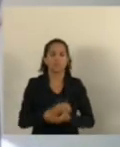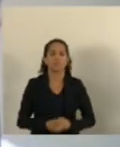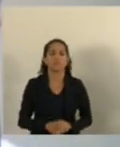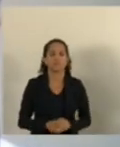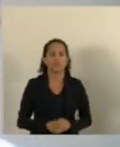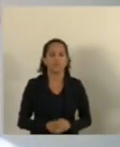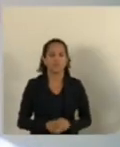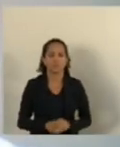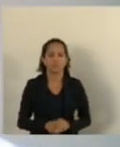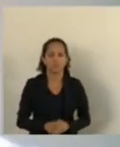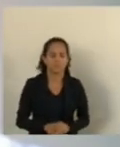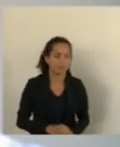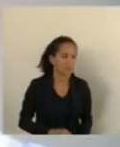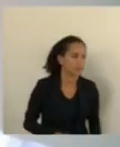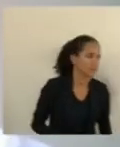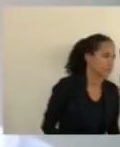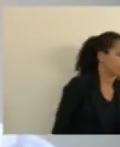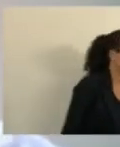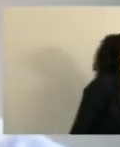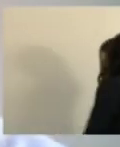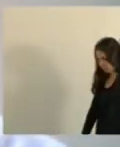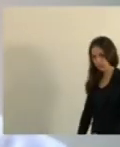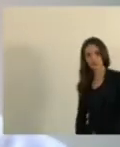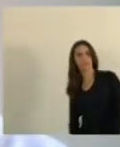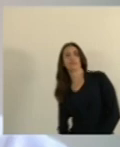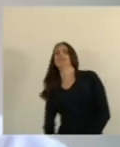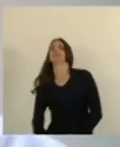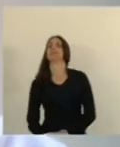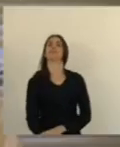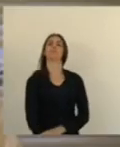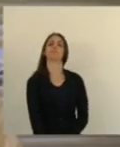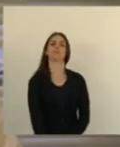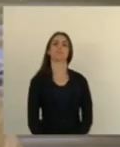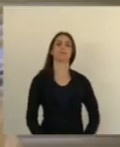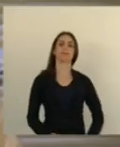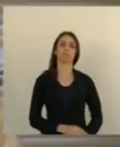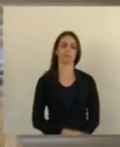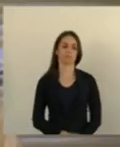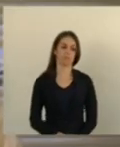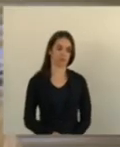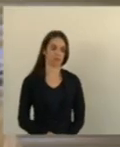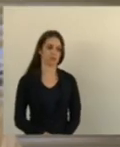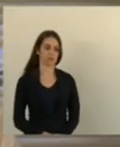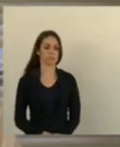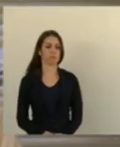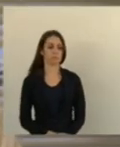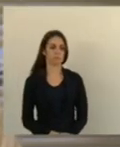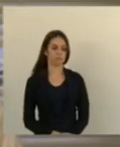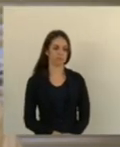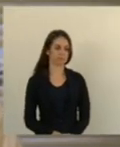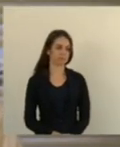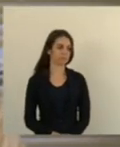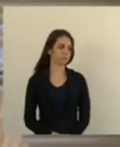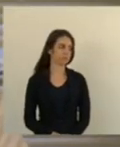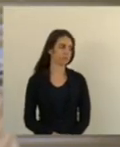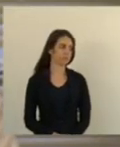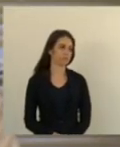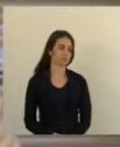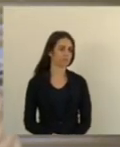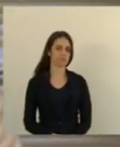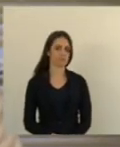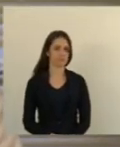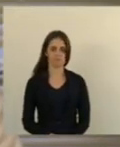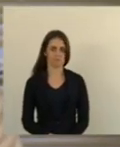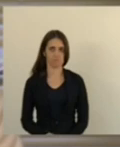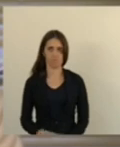Ok A matéria pode Continuar podendo ser discutida Não tem quem Queira discutir Eu vou colher os votos Inicialmente